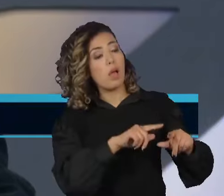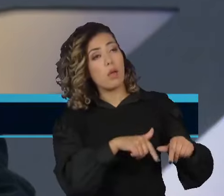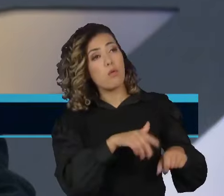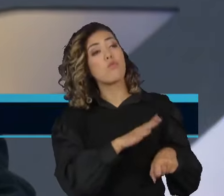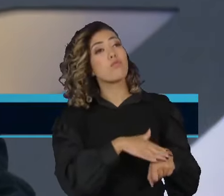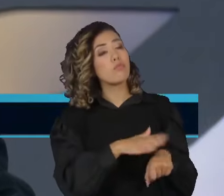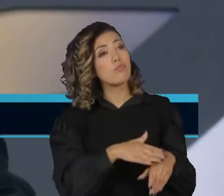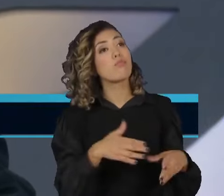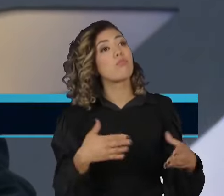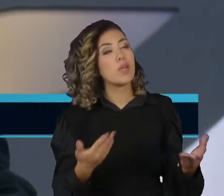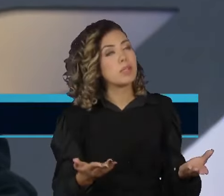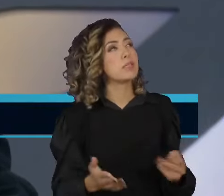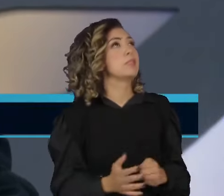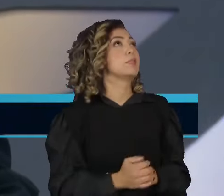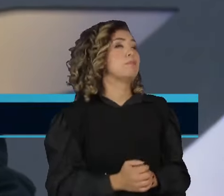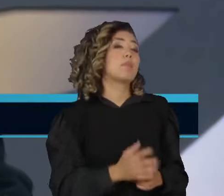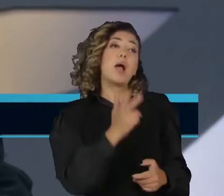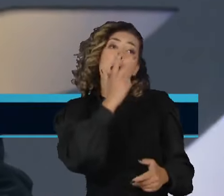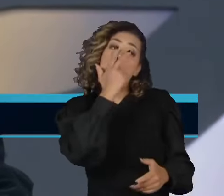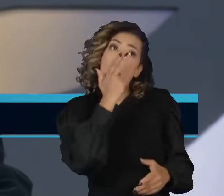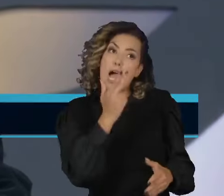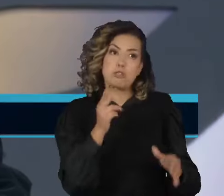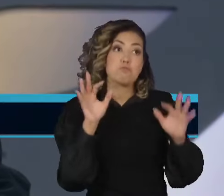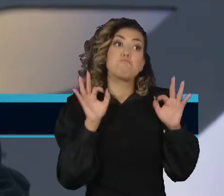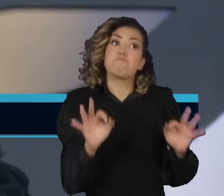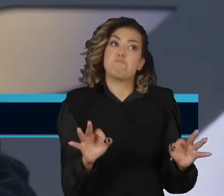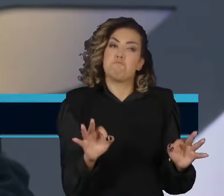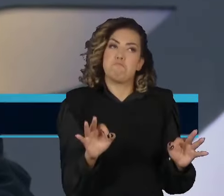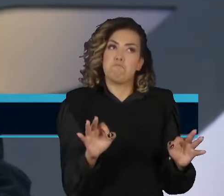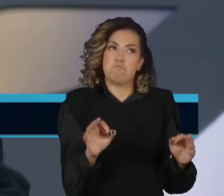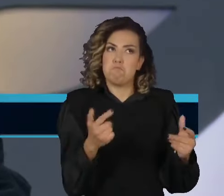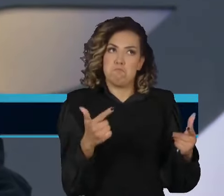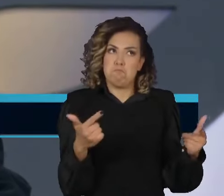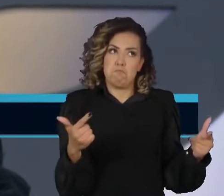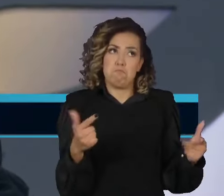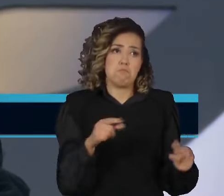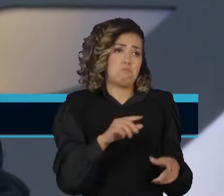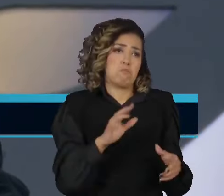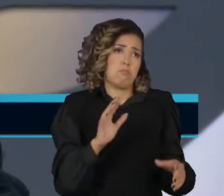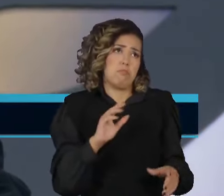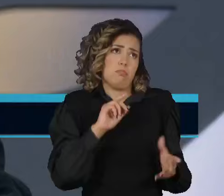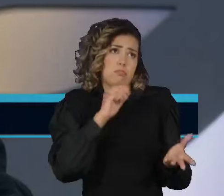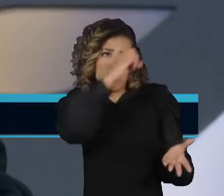provavelmente, ninguém sabe o caminho e ninguém nunca vai saber.